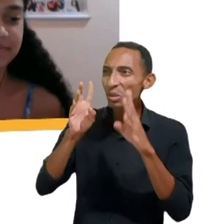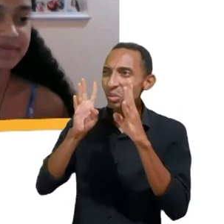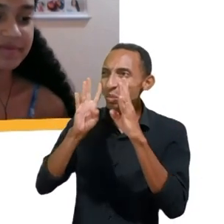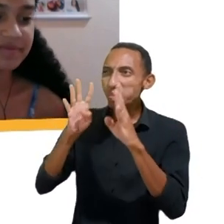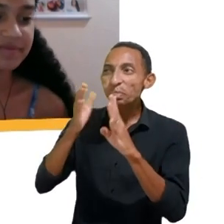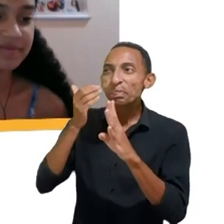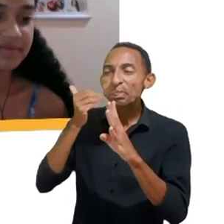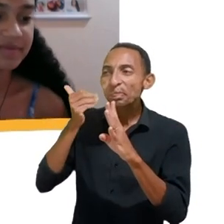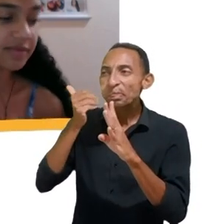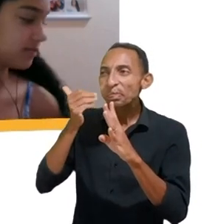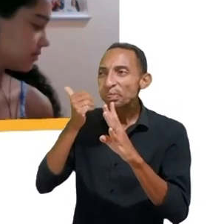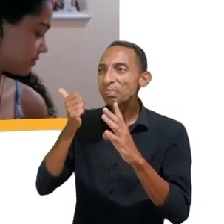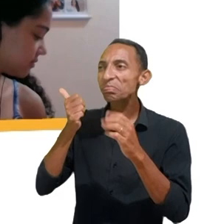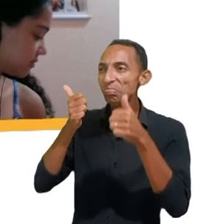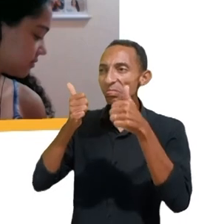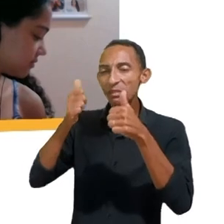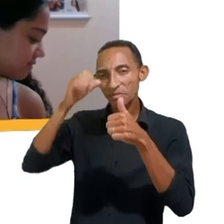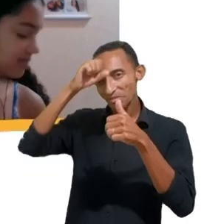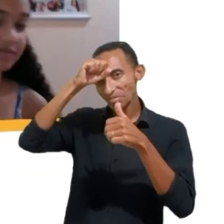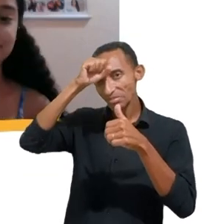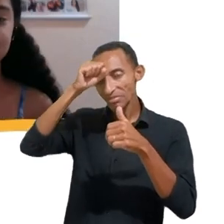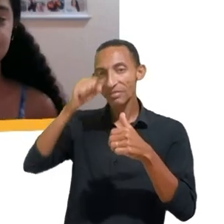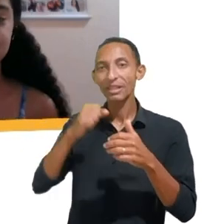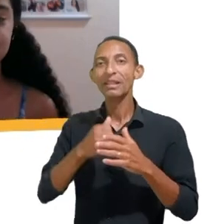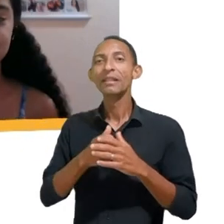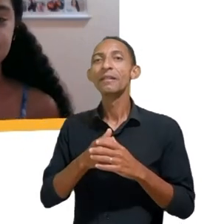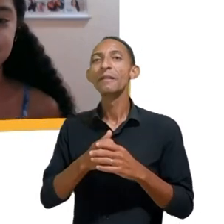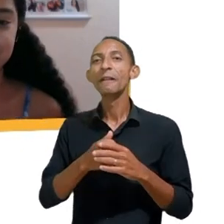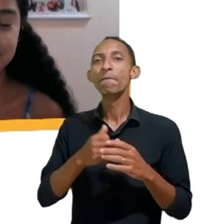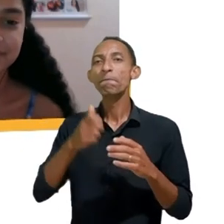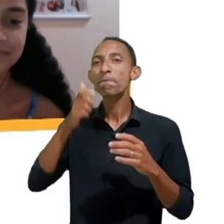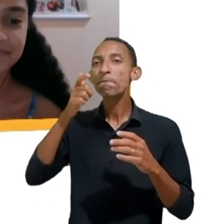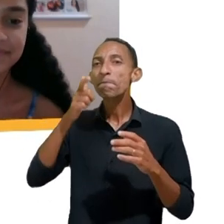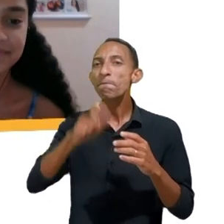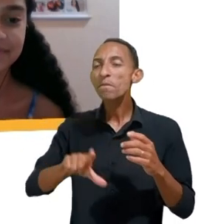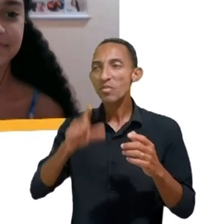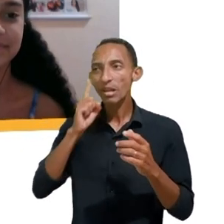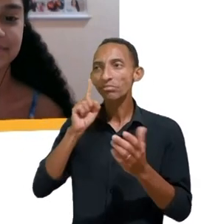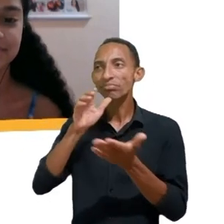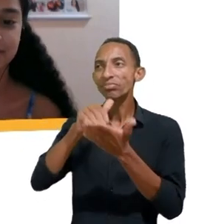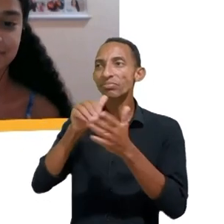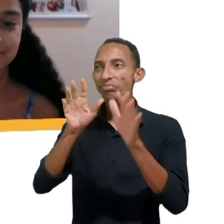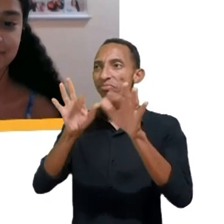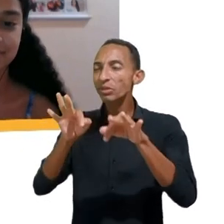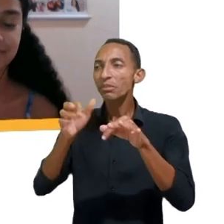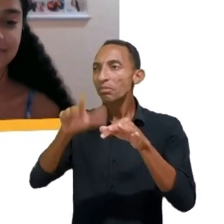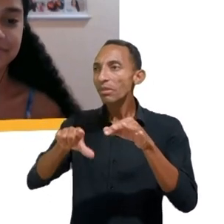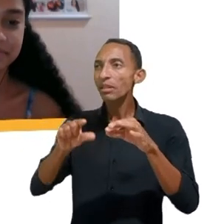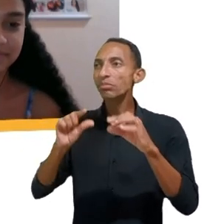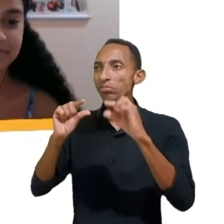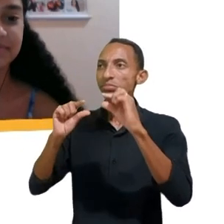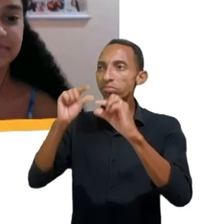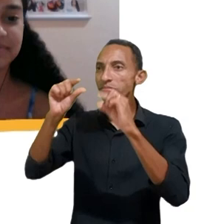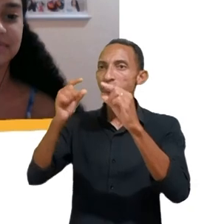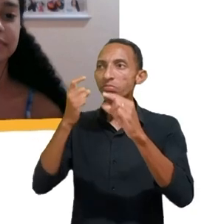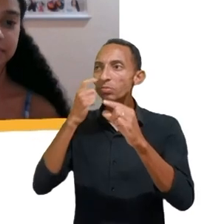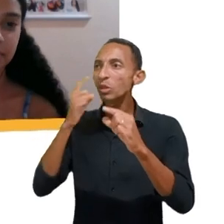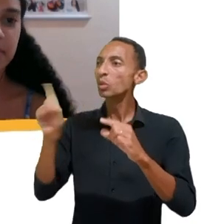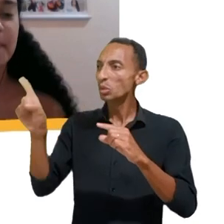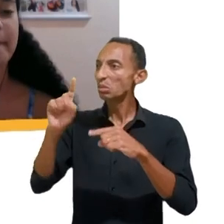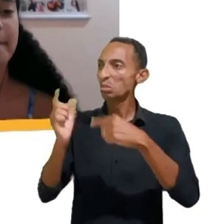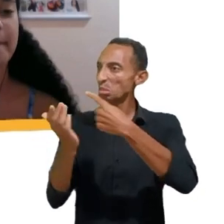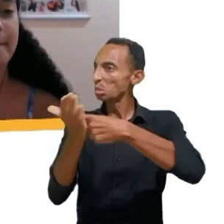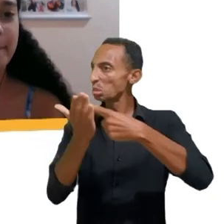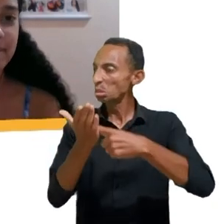muito rapidamente para vocês para as considerações finais agradecendo mais uma vez vocês terem topado aberto um